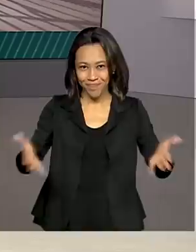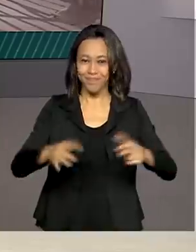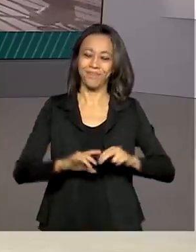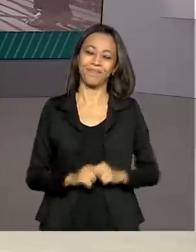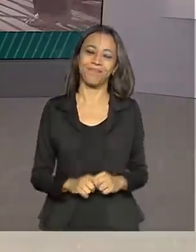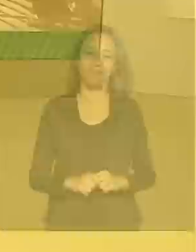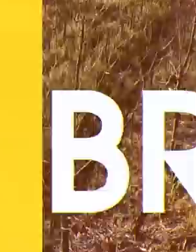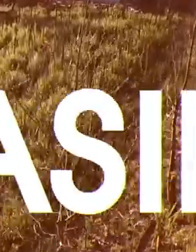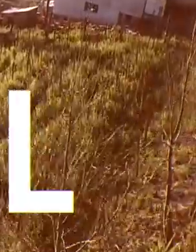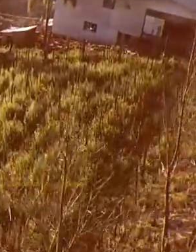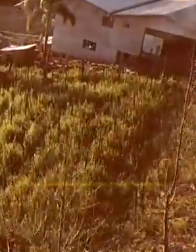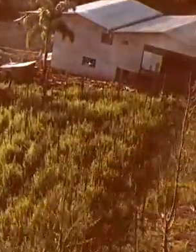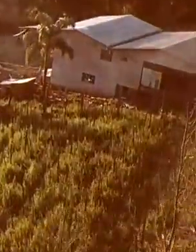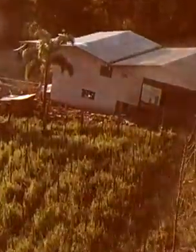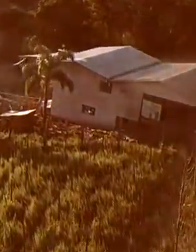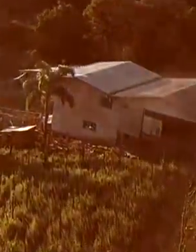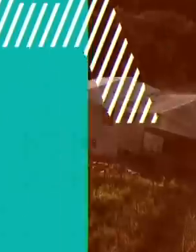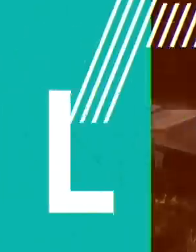agora.